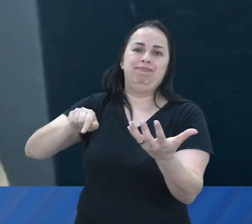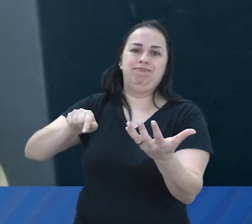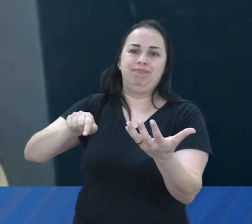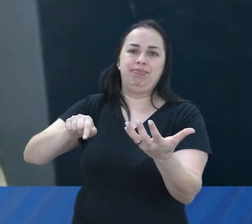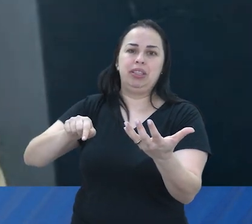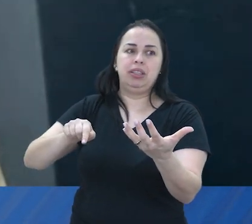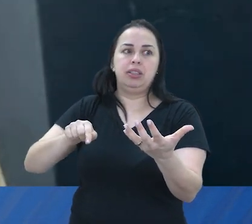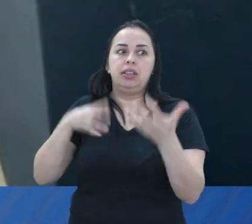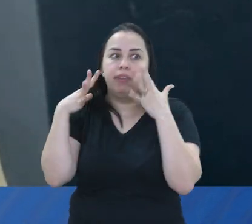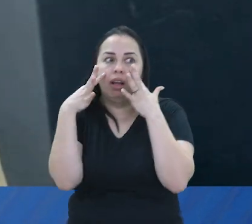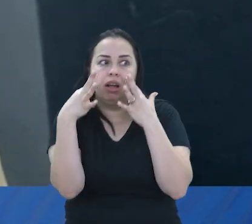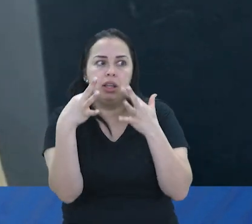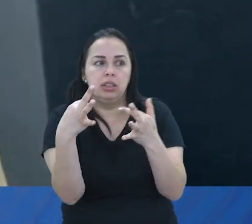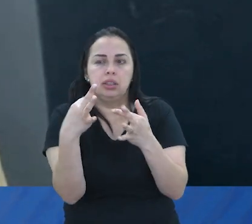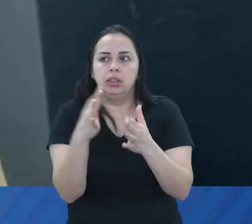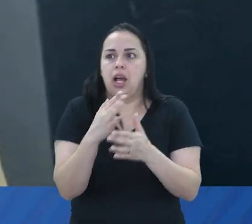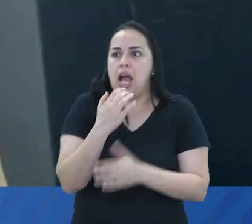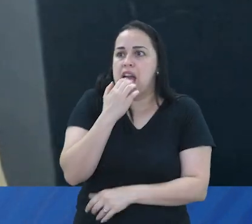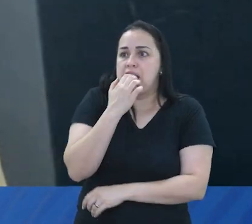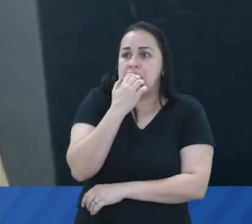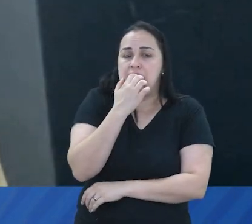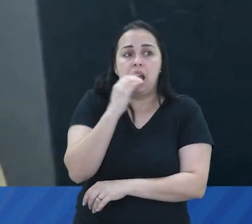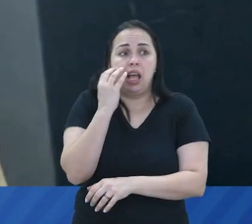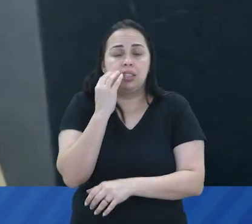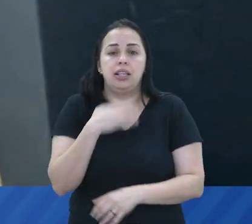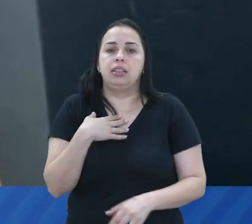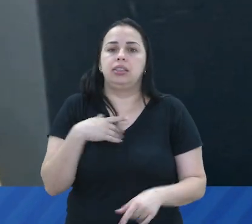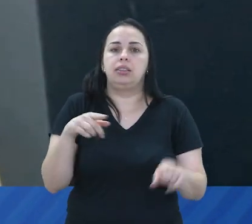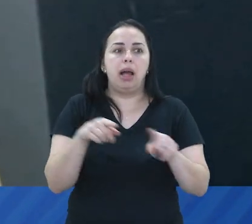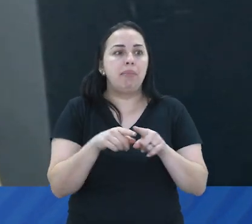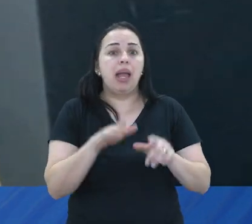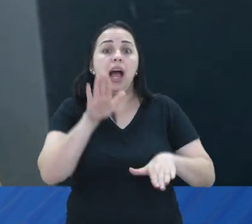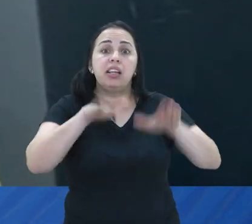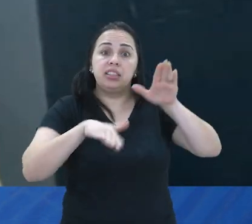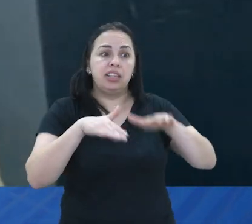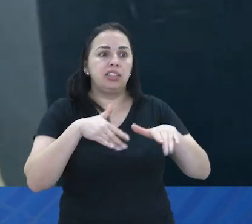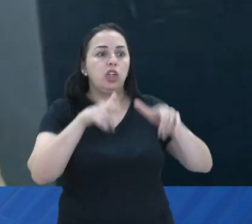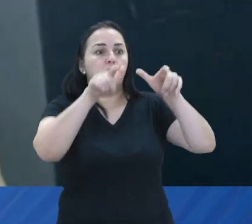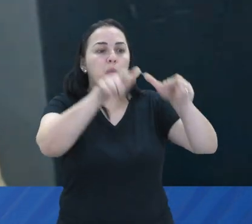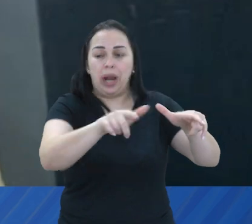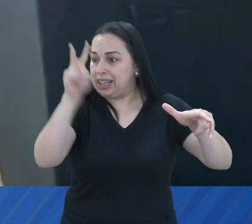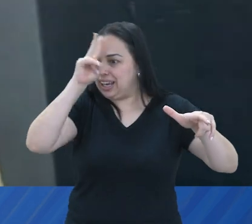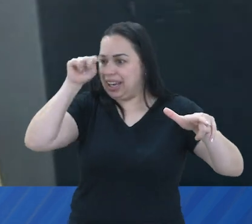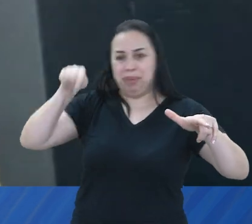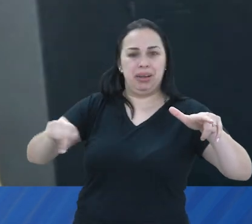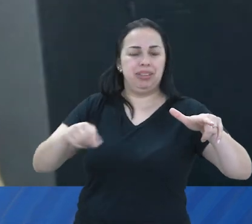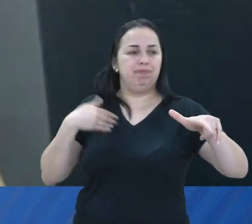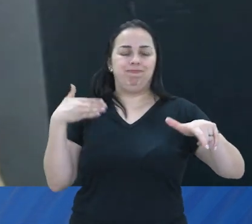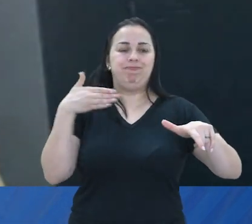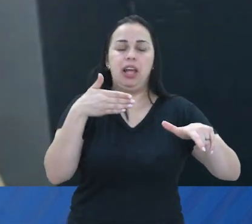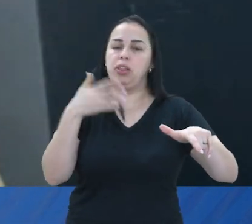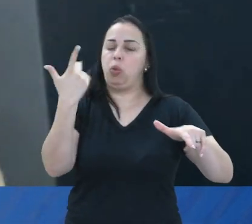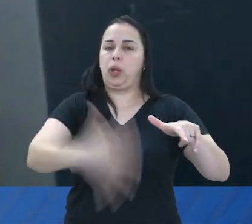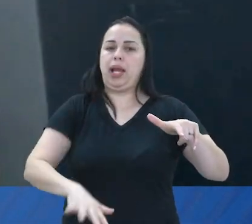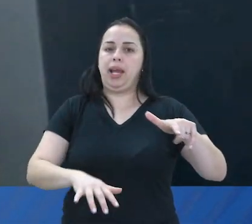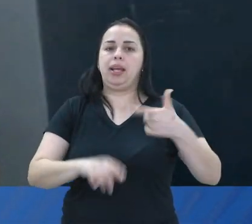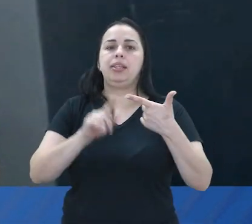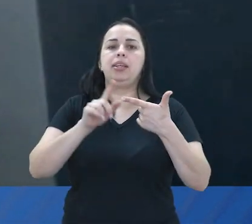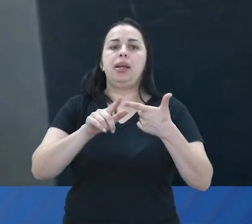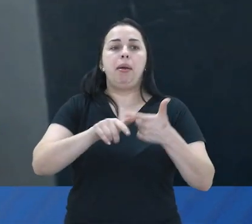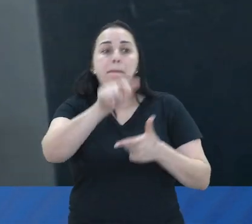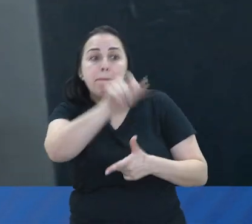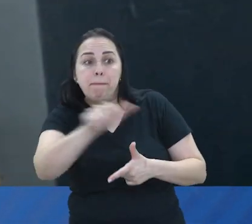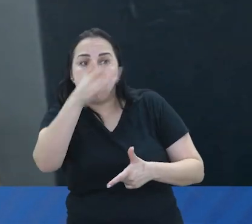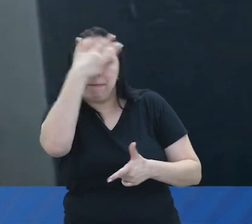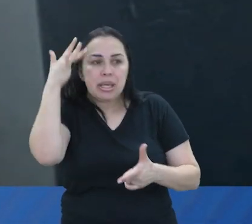assalto, você já fique um pouco mais atenta a ponto de evitar aquele lugar, evitar pessoas que estejam,